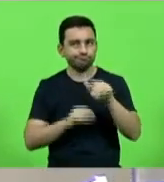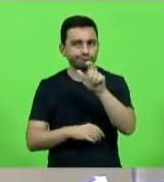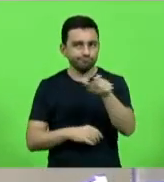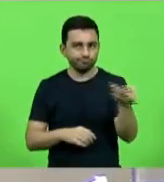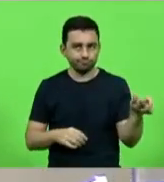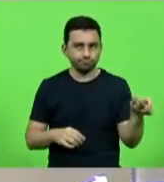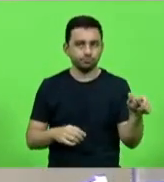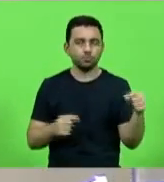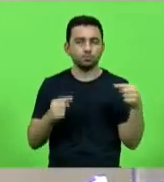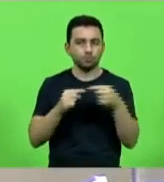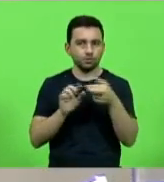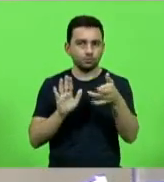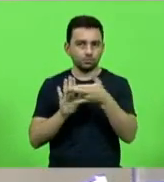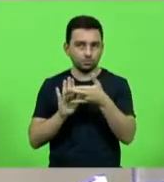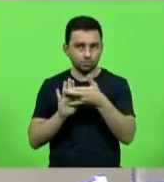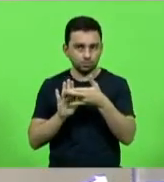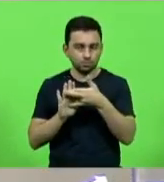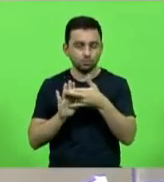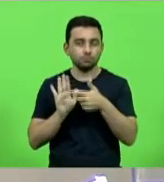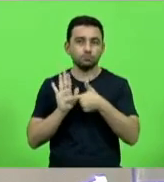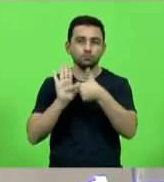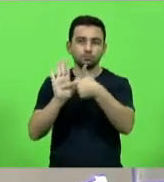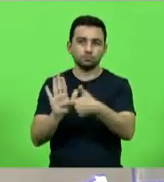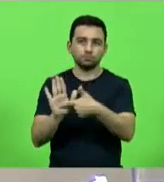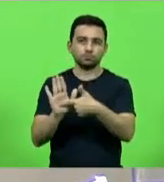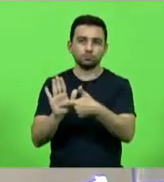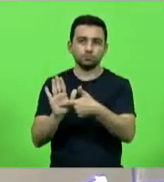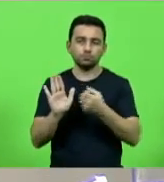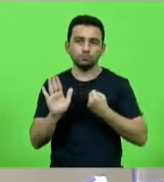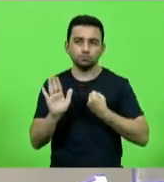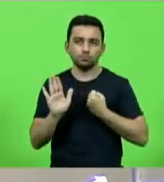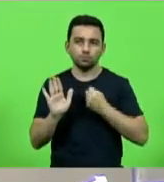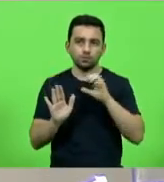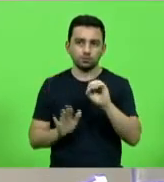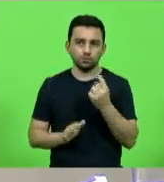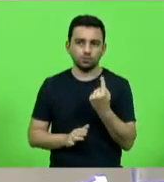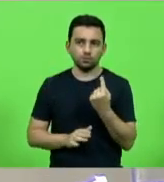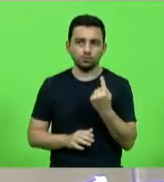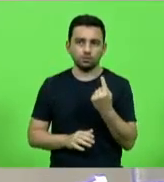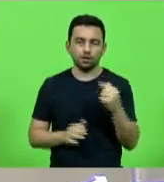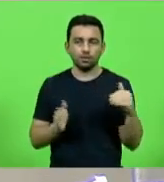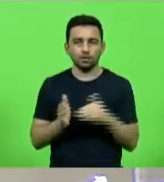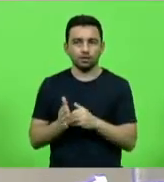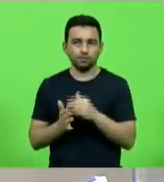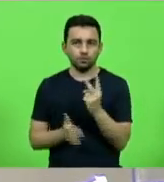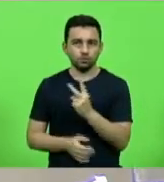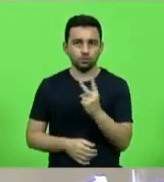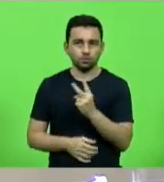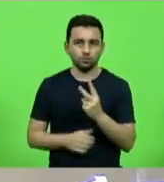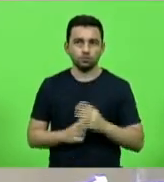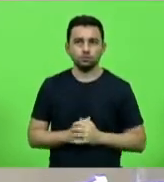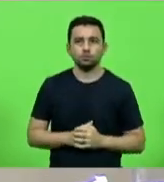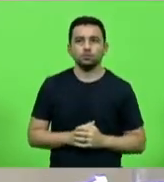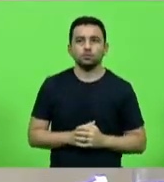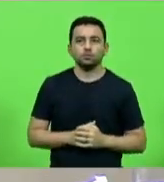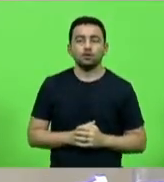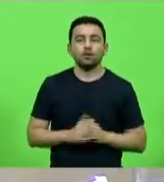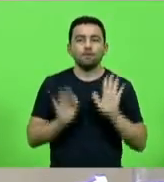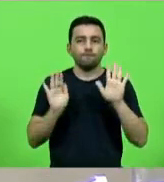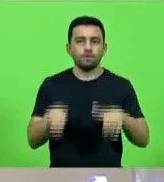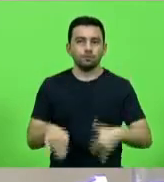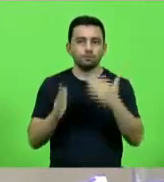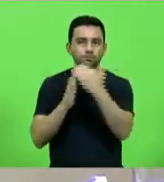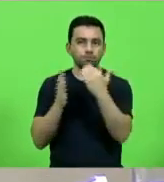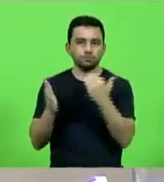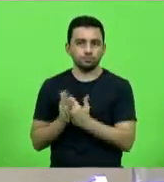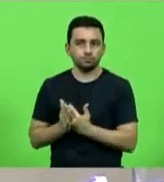conforme determina o regimento interno, as seguintes indicações. Indicações 01 a 22. Fim da ordem